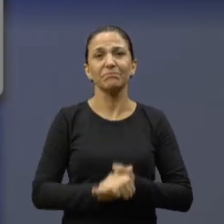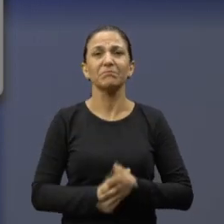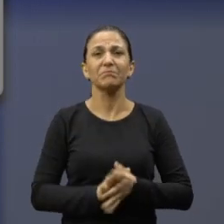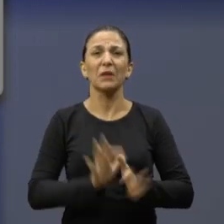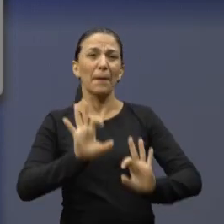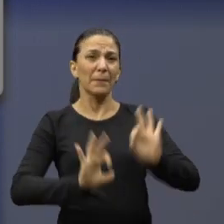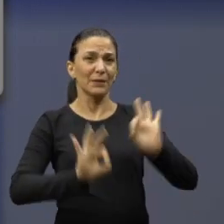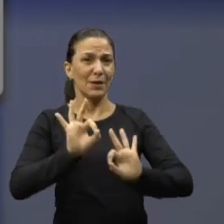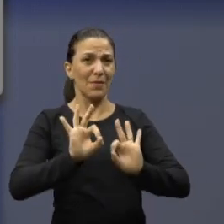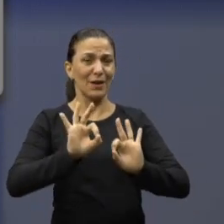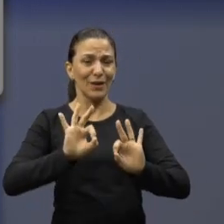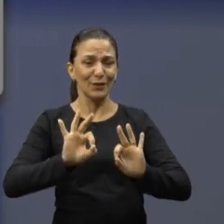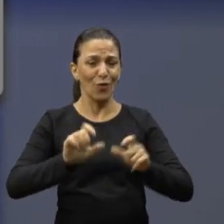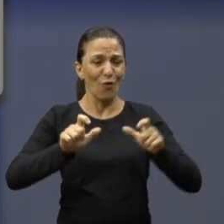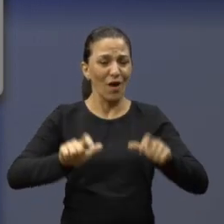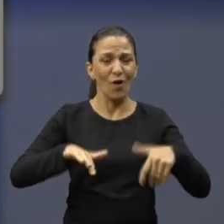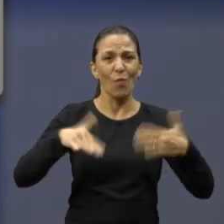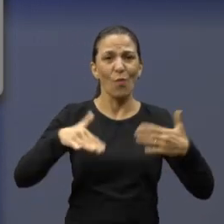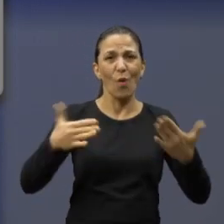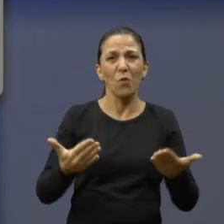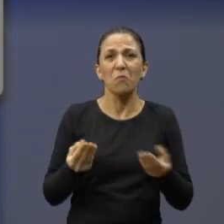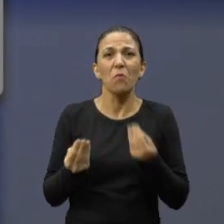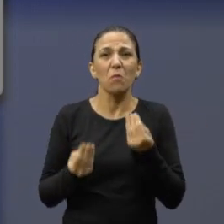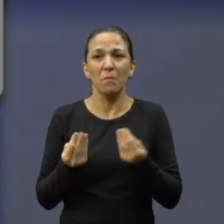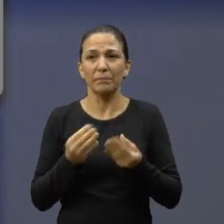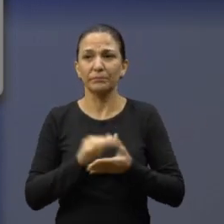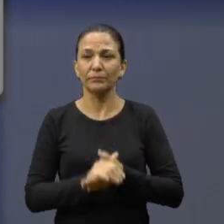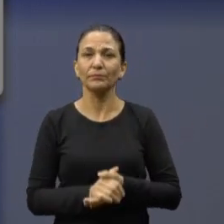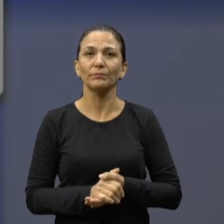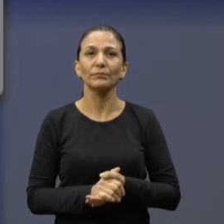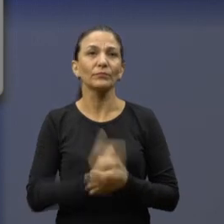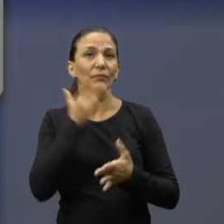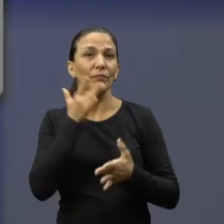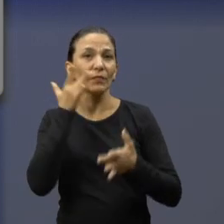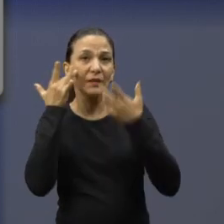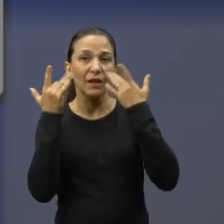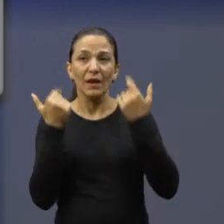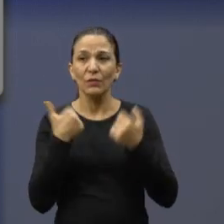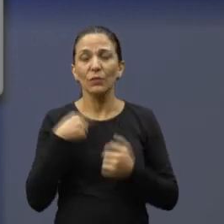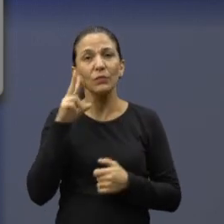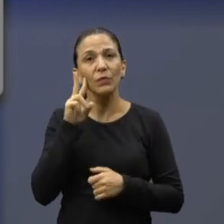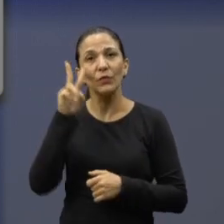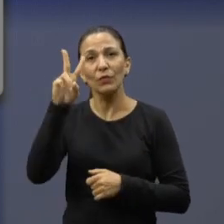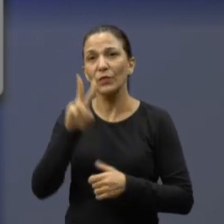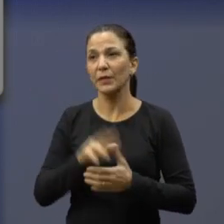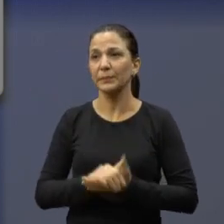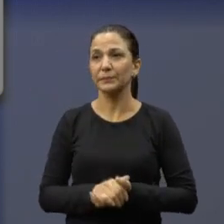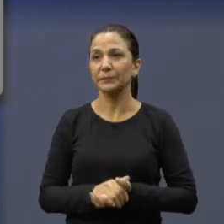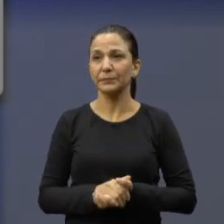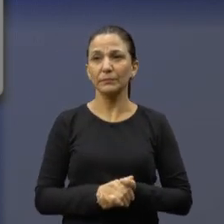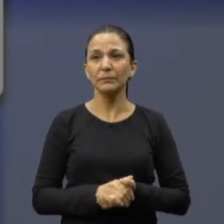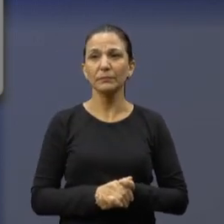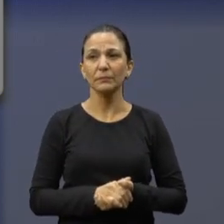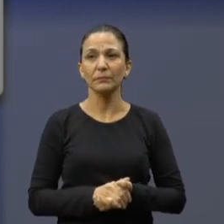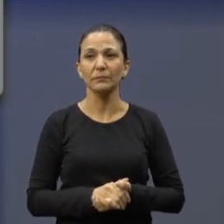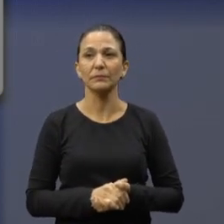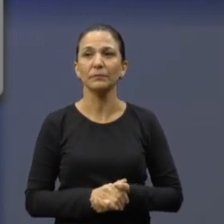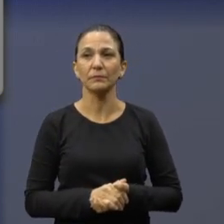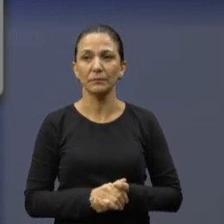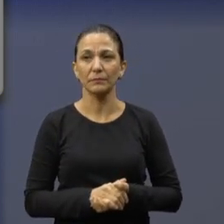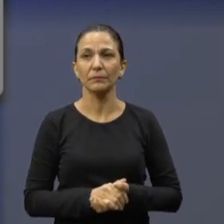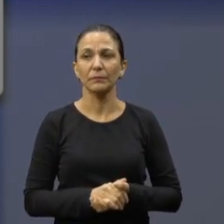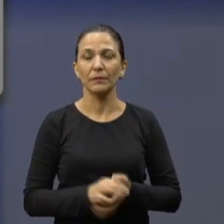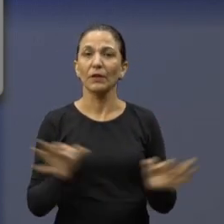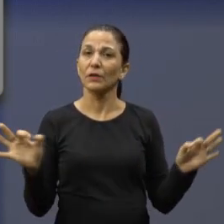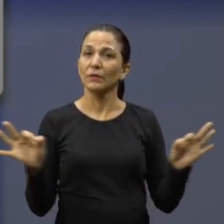Aonde? Quando? E, para finalizar, sobre o Teatro Municipal, em uma das portas me deparei... Próximo slide, por favor, desculpe. Para